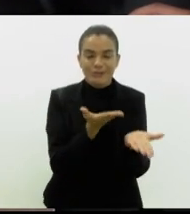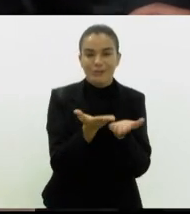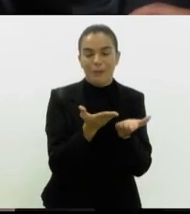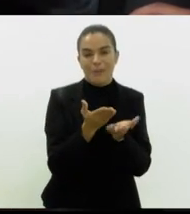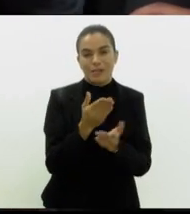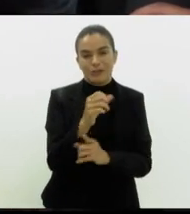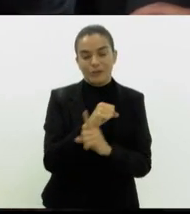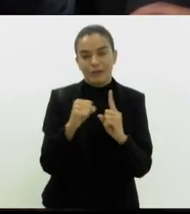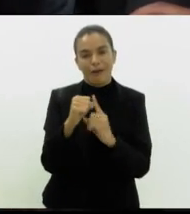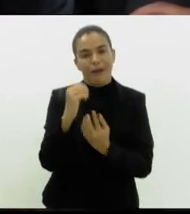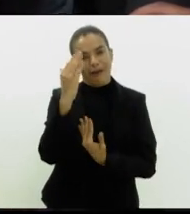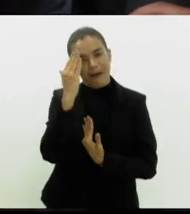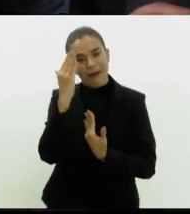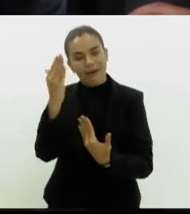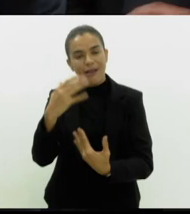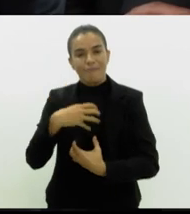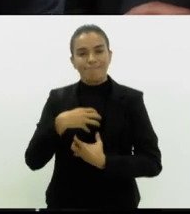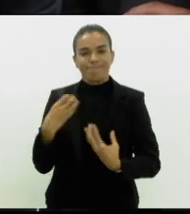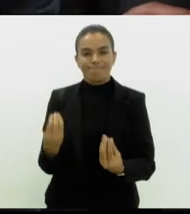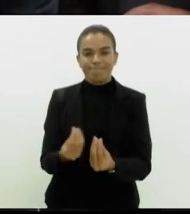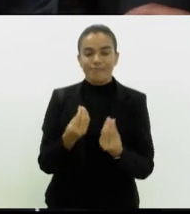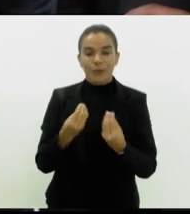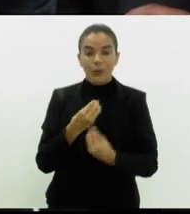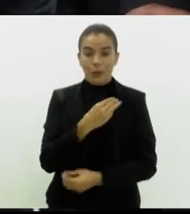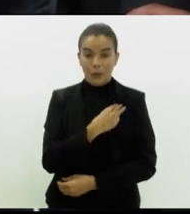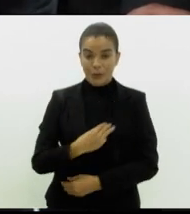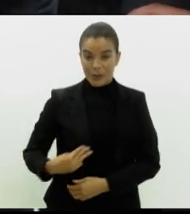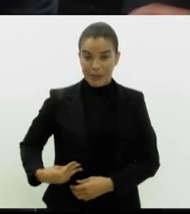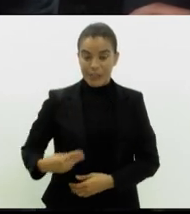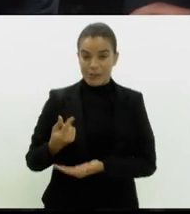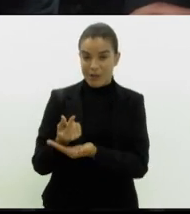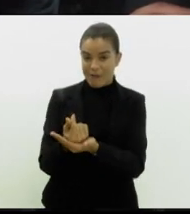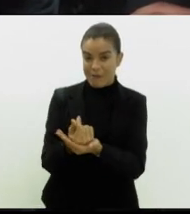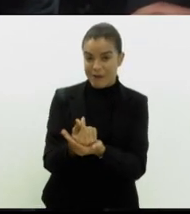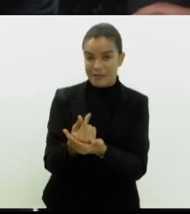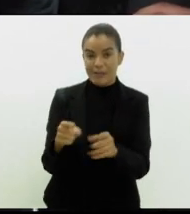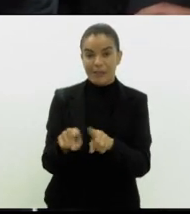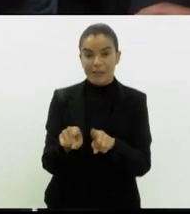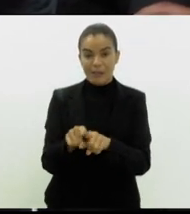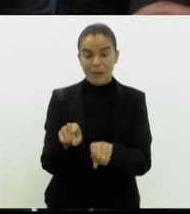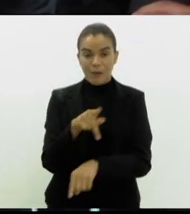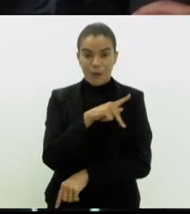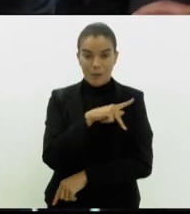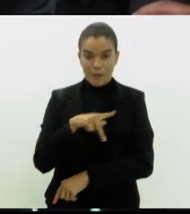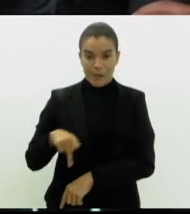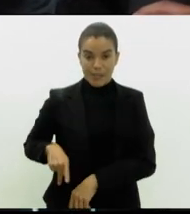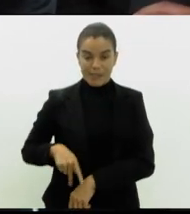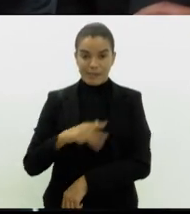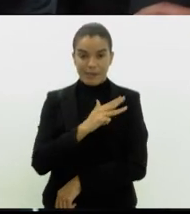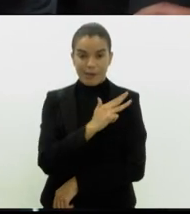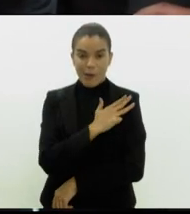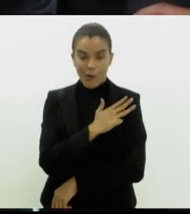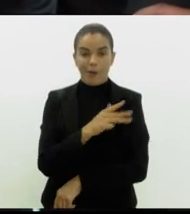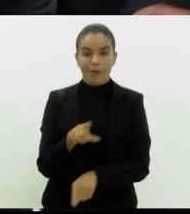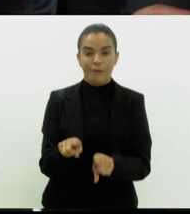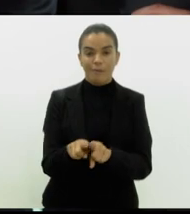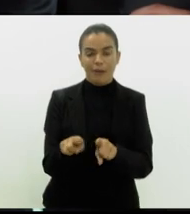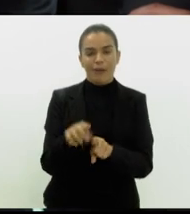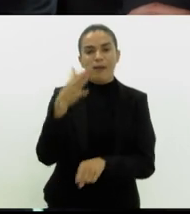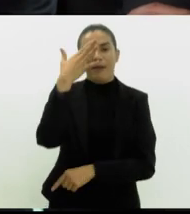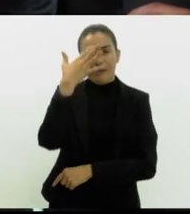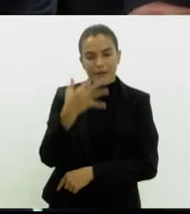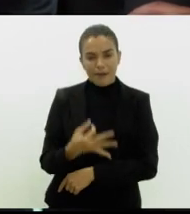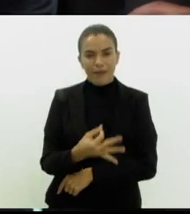agradece a sensibilidade do ministro da Fazenda e do presidente da República, que entendem que não são